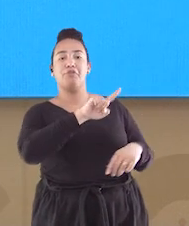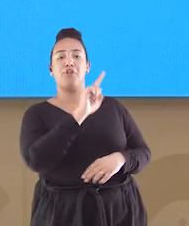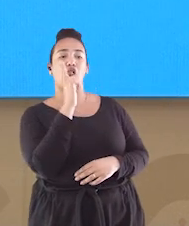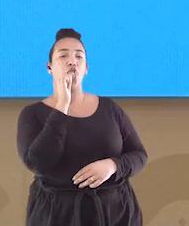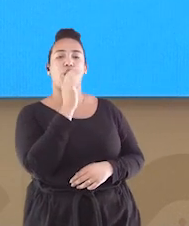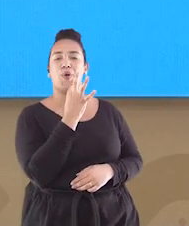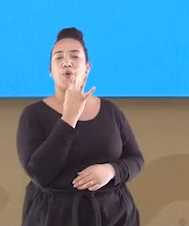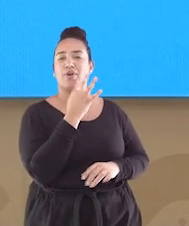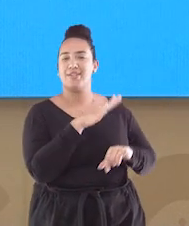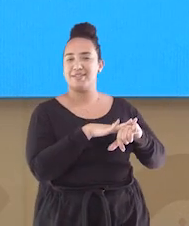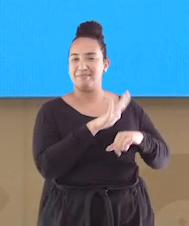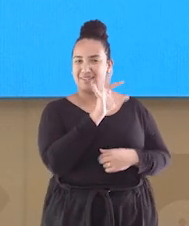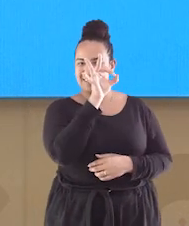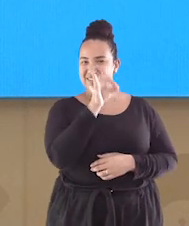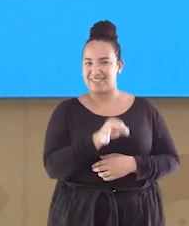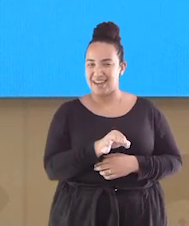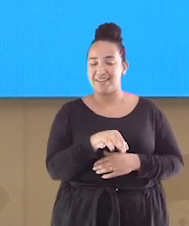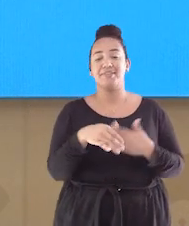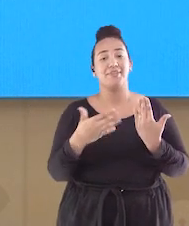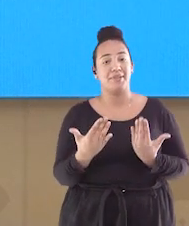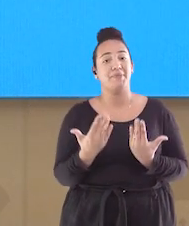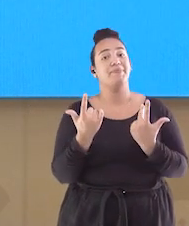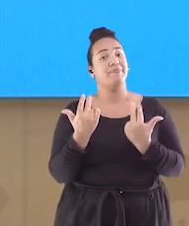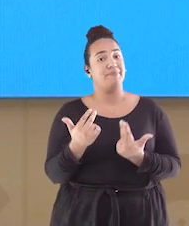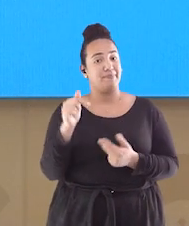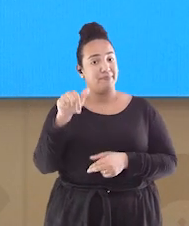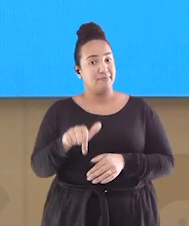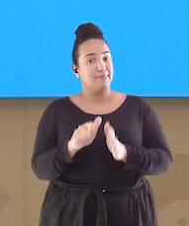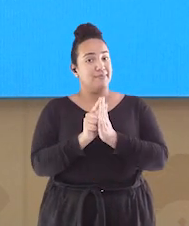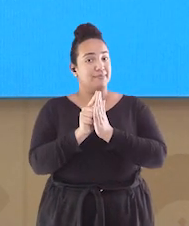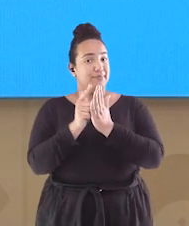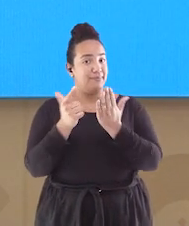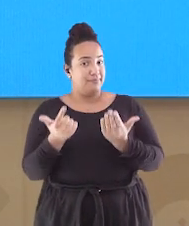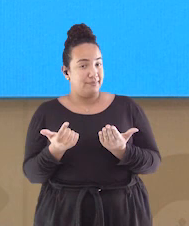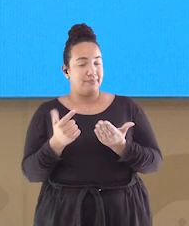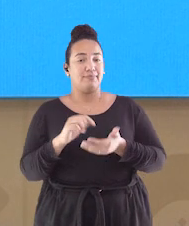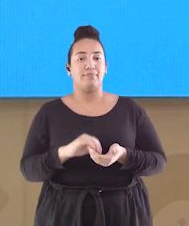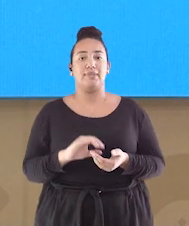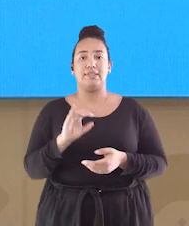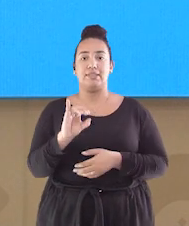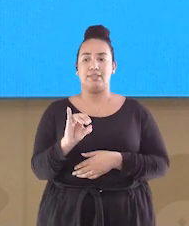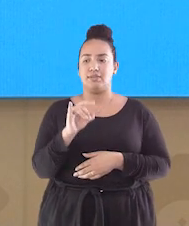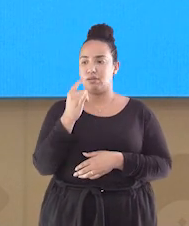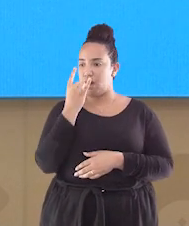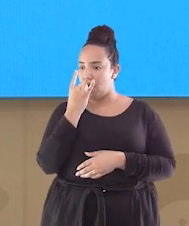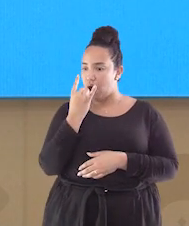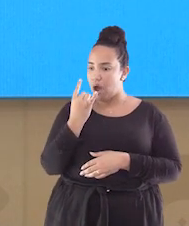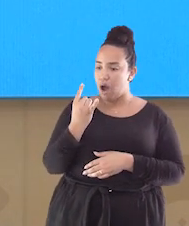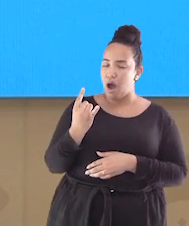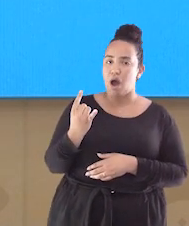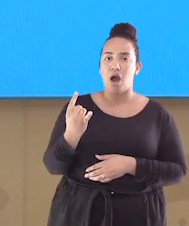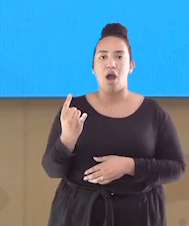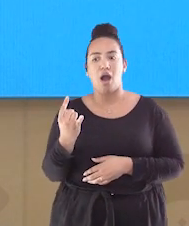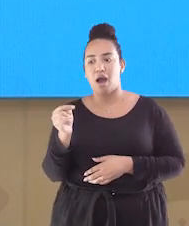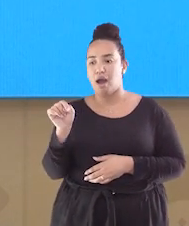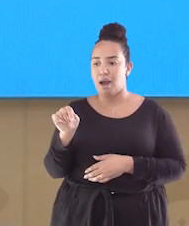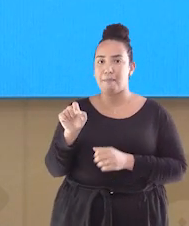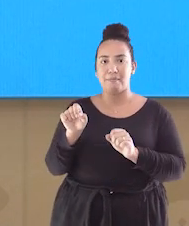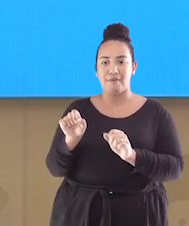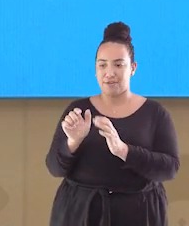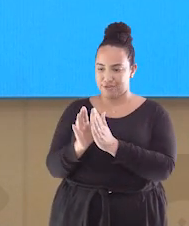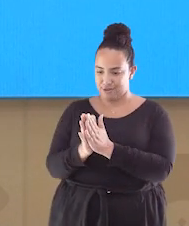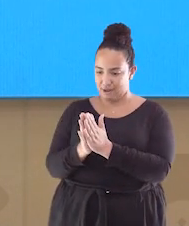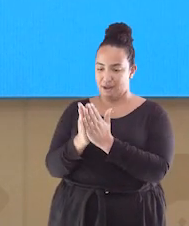produto que nos interessou. O mesmo acontece com o jornal. Se algo nos chama a atenção na capa, podemos abrir o